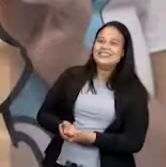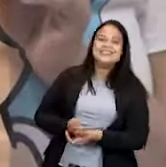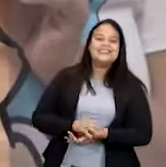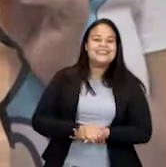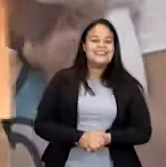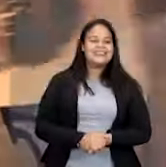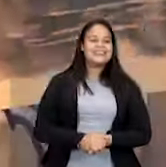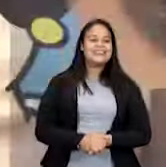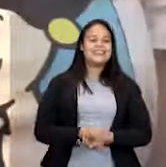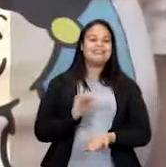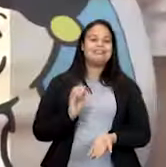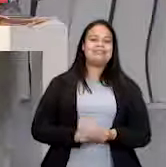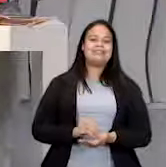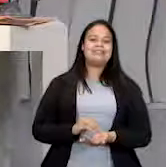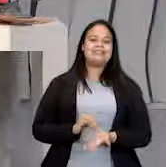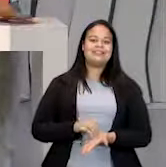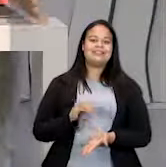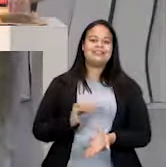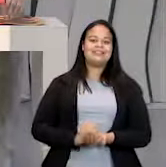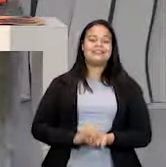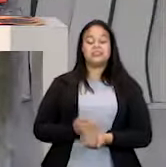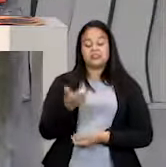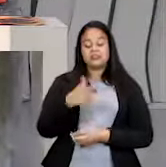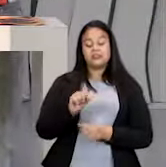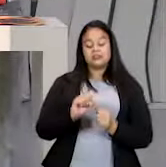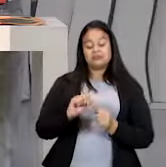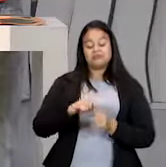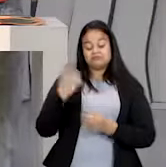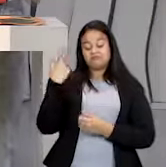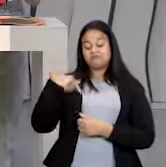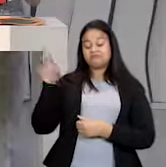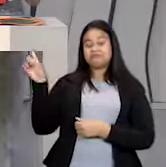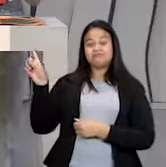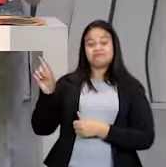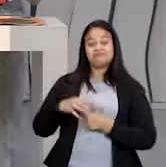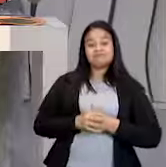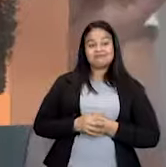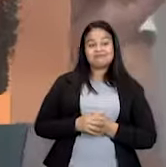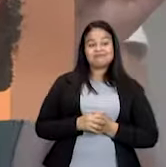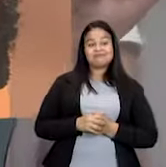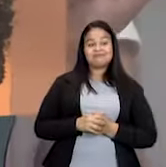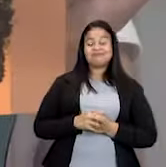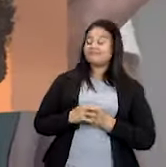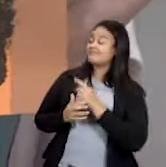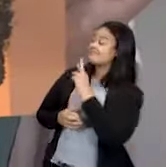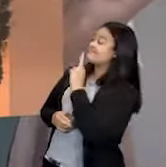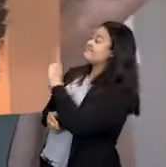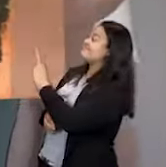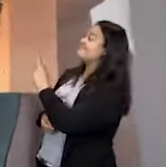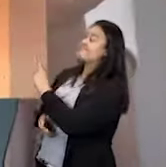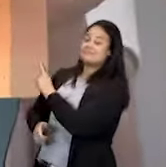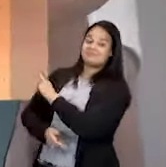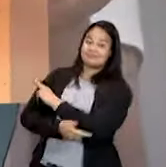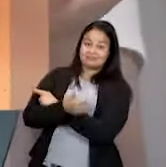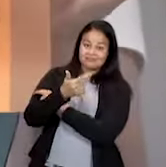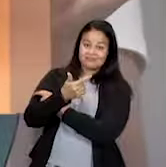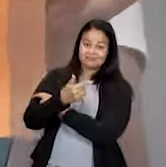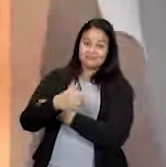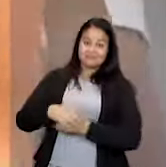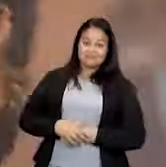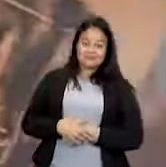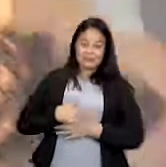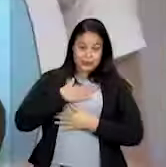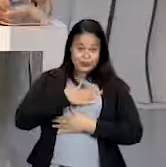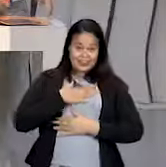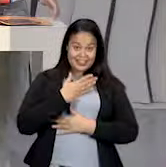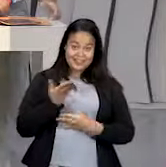Falhou um pedacinho. Aí eu fui lá e fiz de novo. Tantarã! Resultado 2. Gostaram?